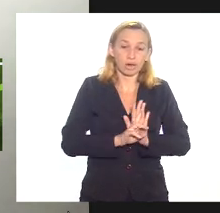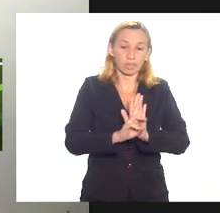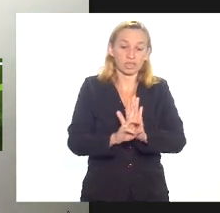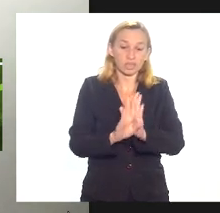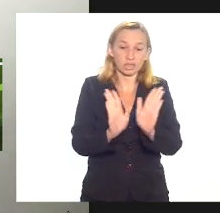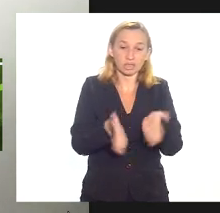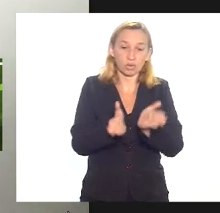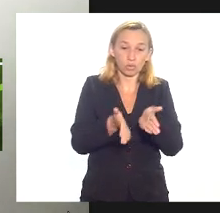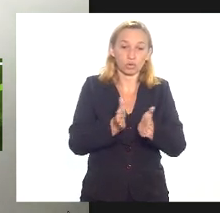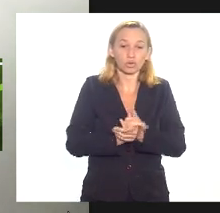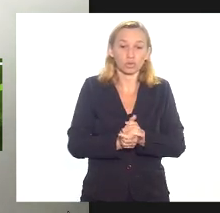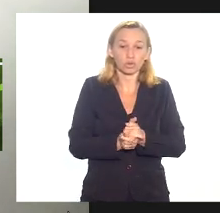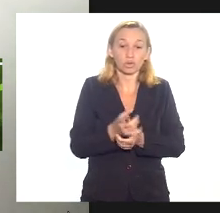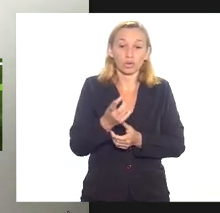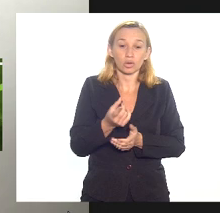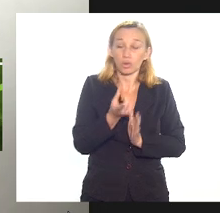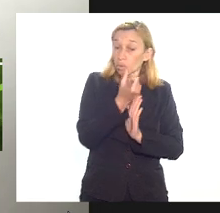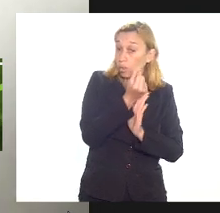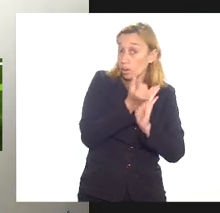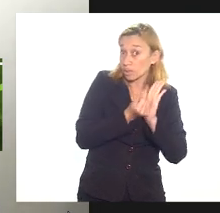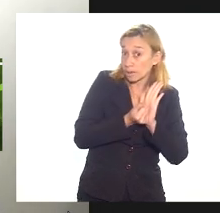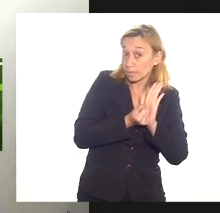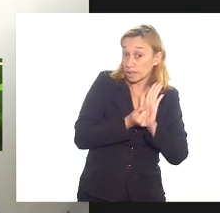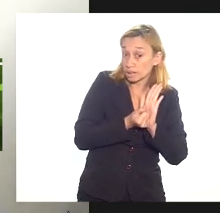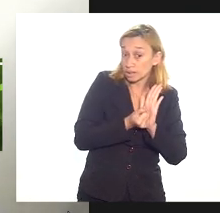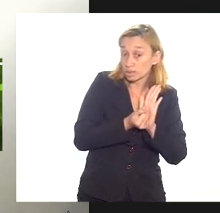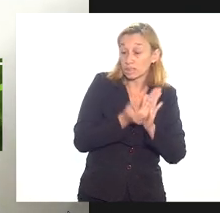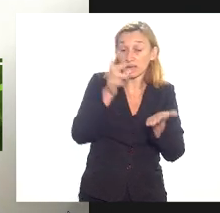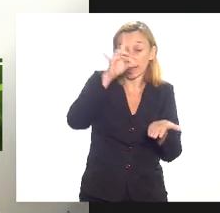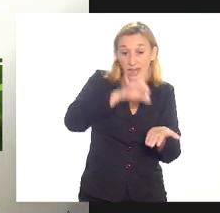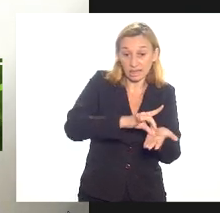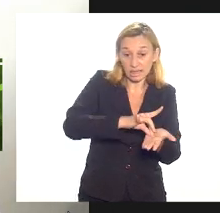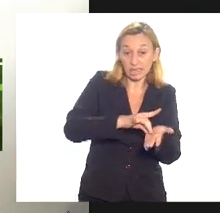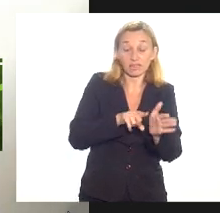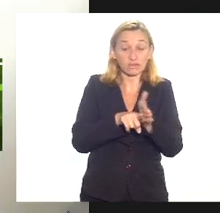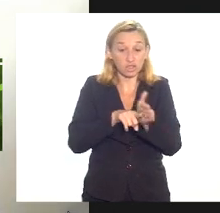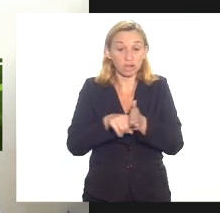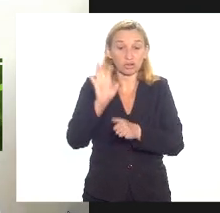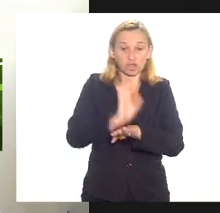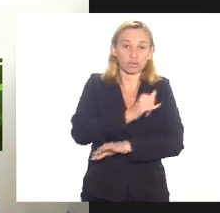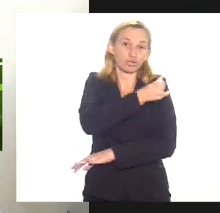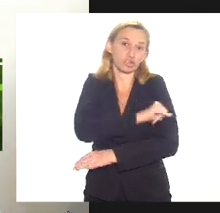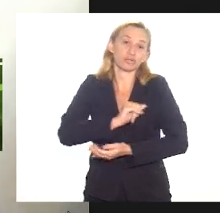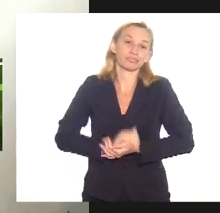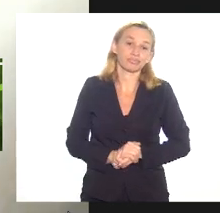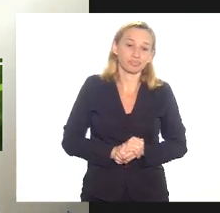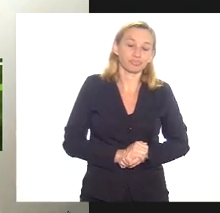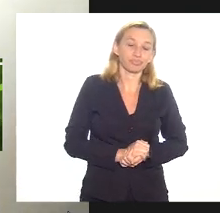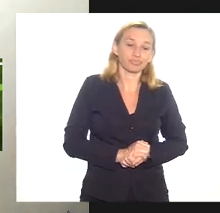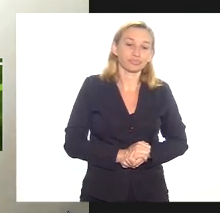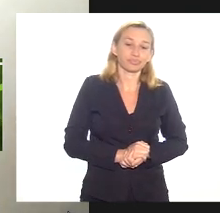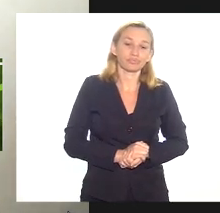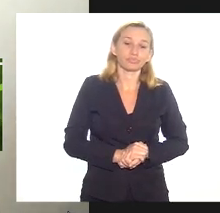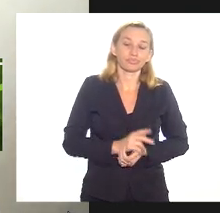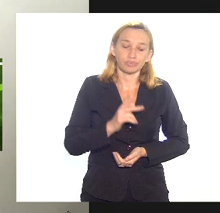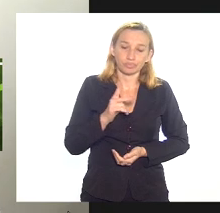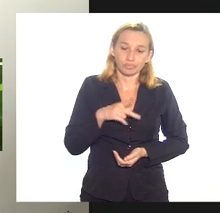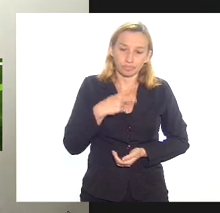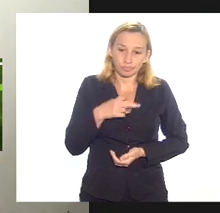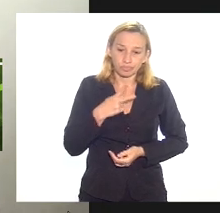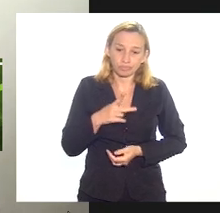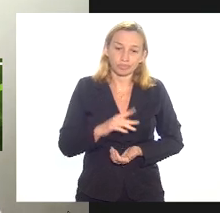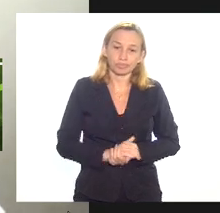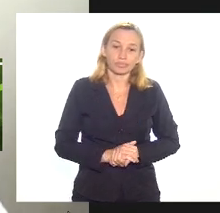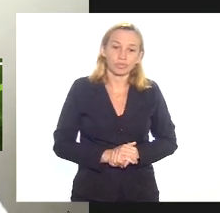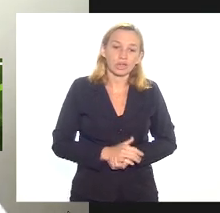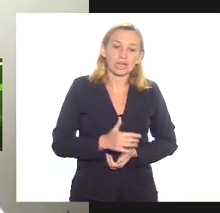o orçamento e a realidade fiscal do estado do Rio de Janeiro vamos protelar aí cerca